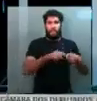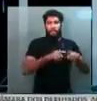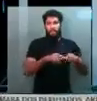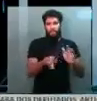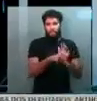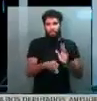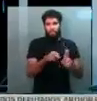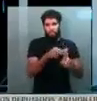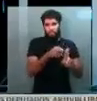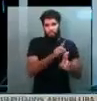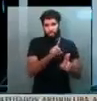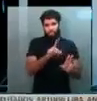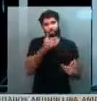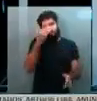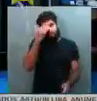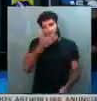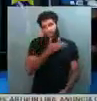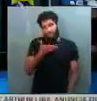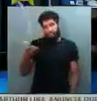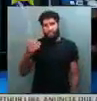o SUS. Muito obrigado, senadores.